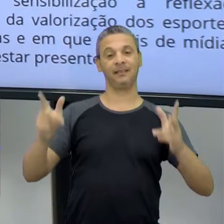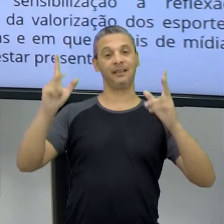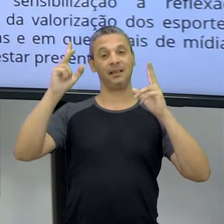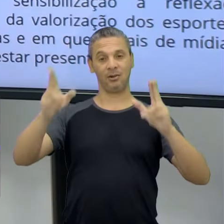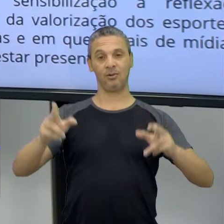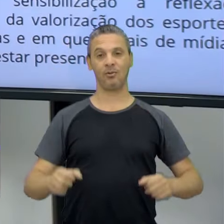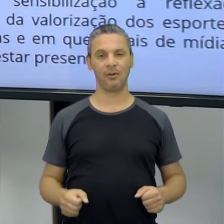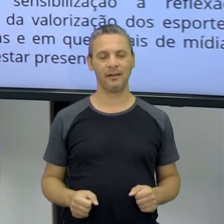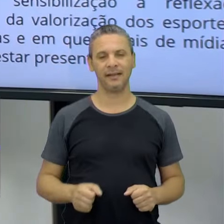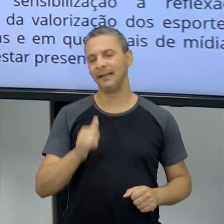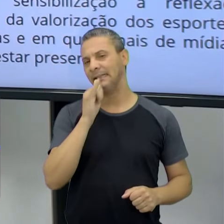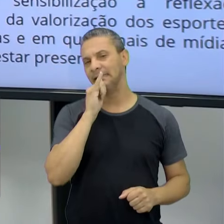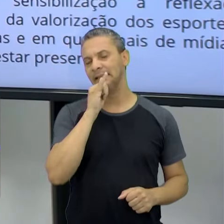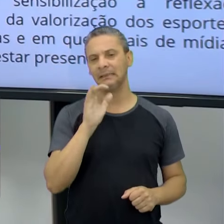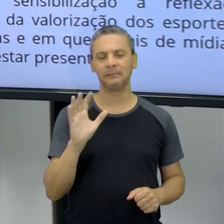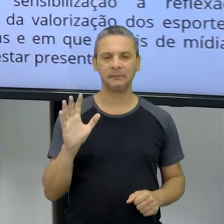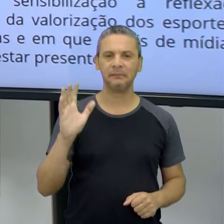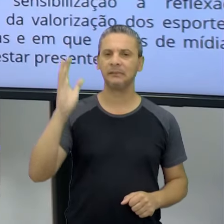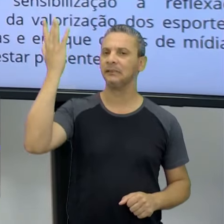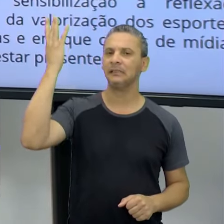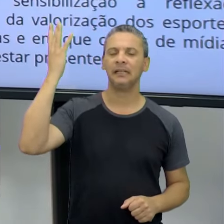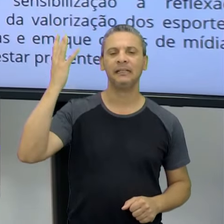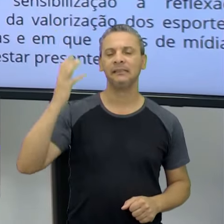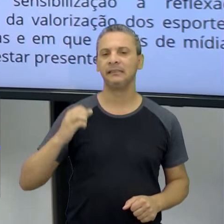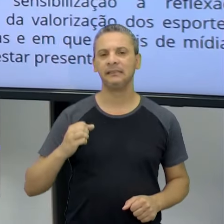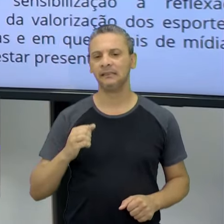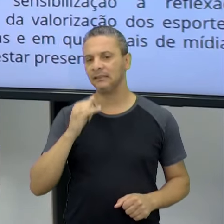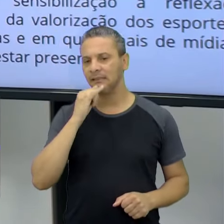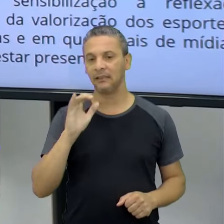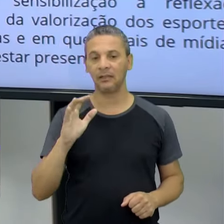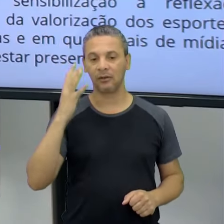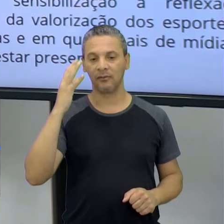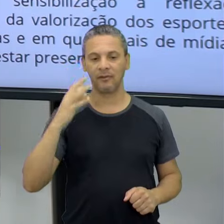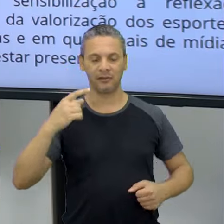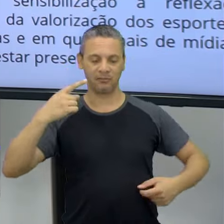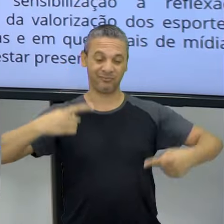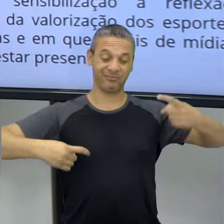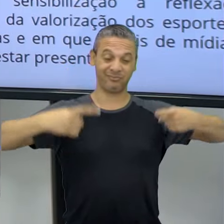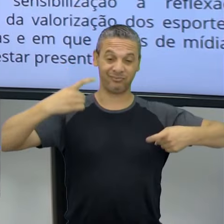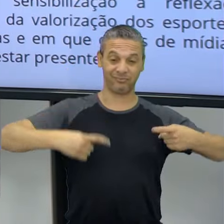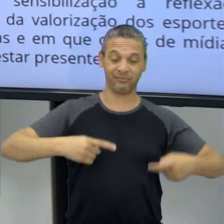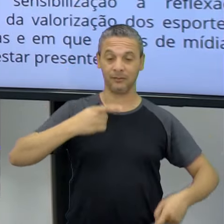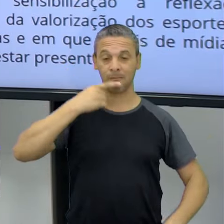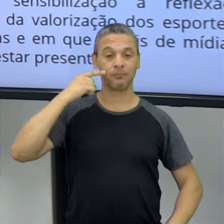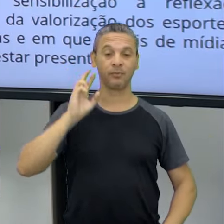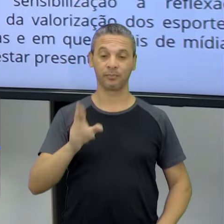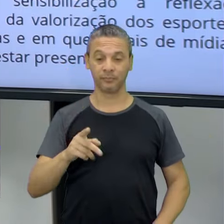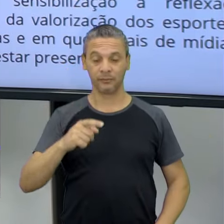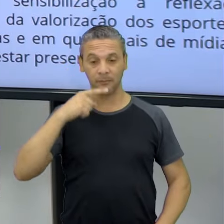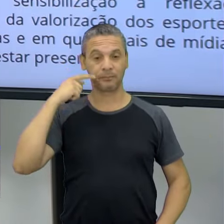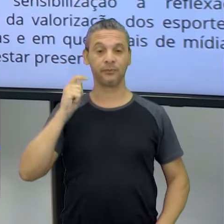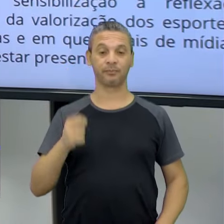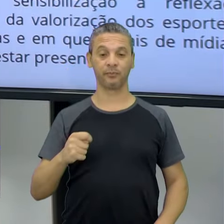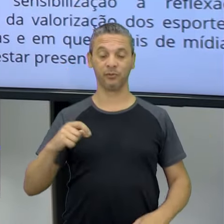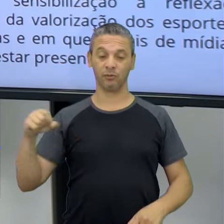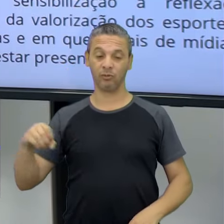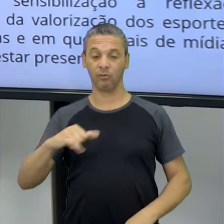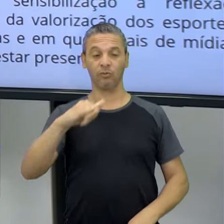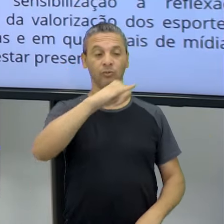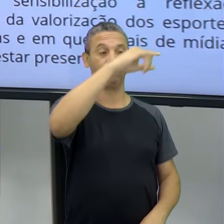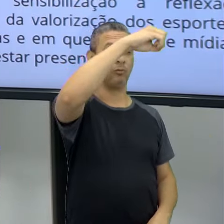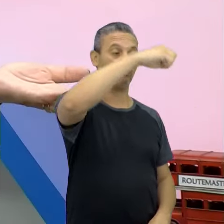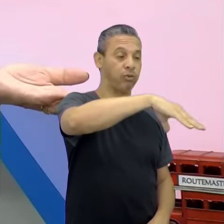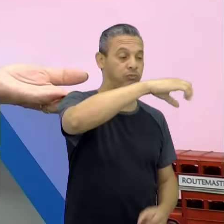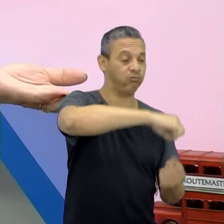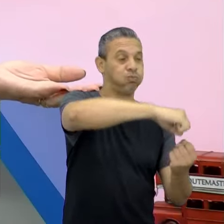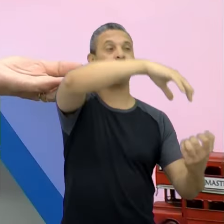Porque vamos supor que aconteceu o conflito entre Ucrânia e Rússia, aconteceu um bombardeio em Kiev ontem.